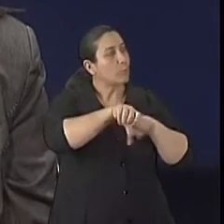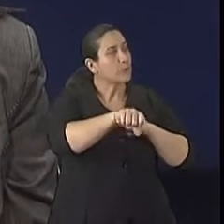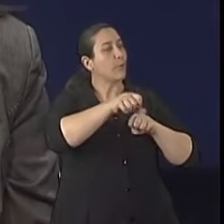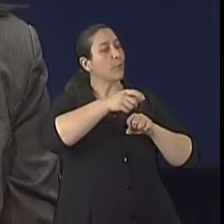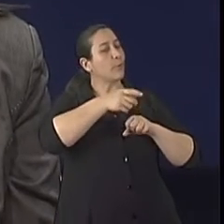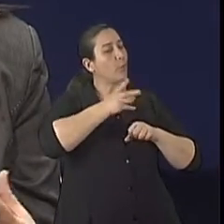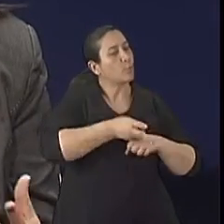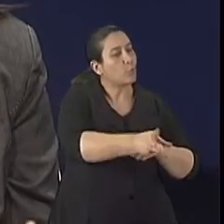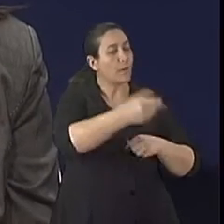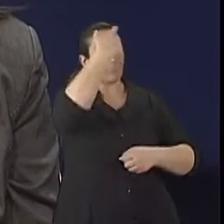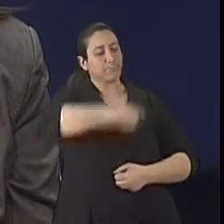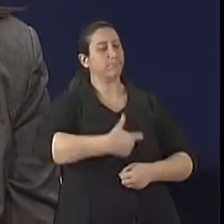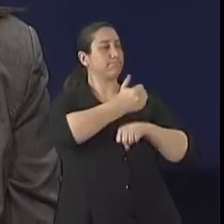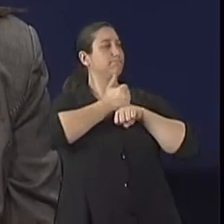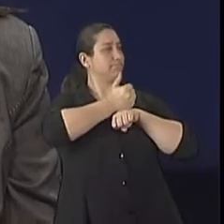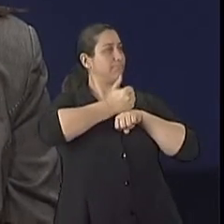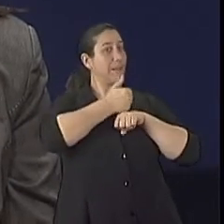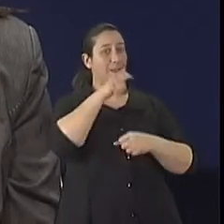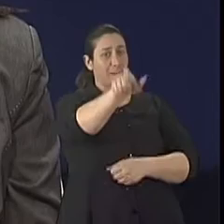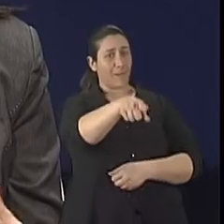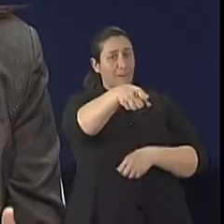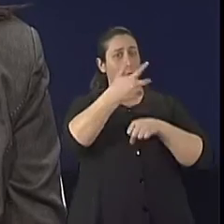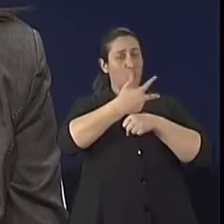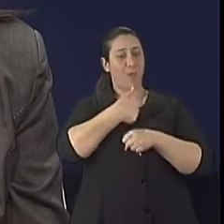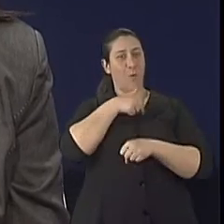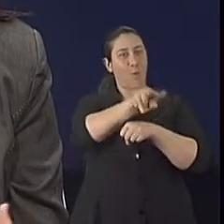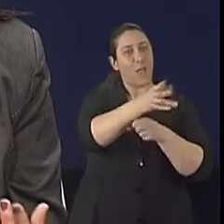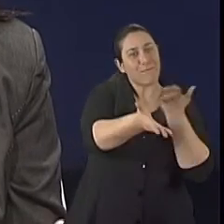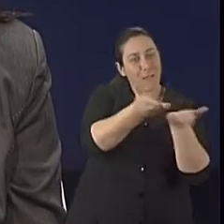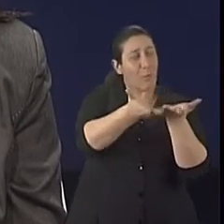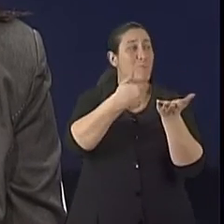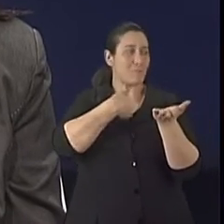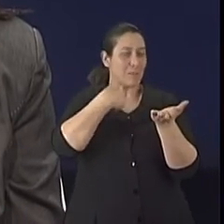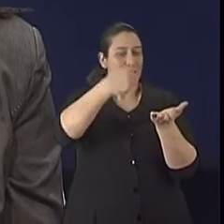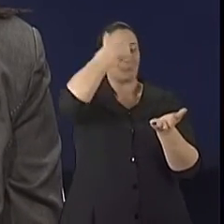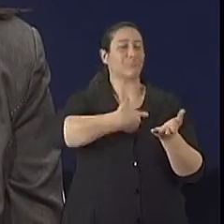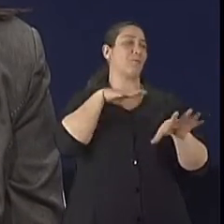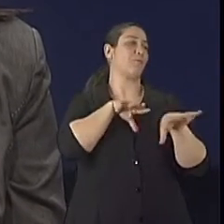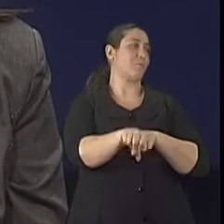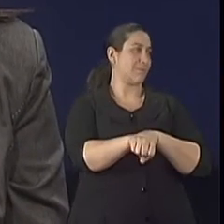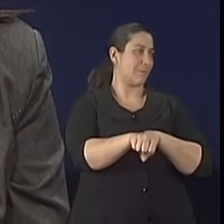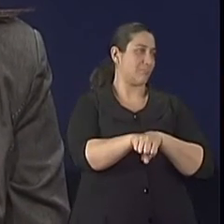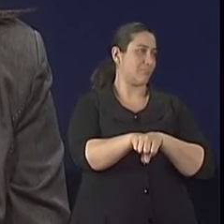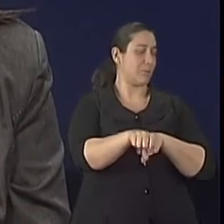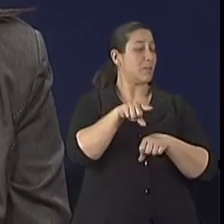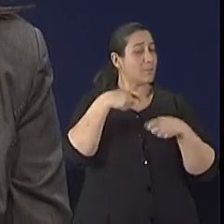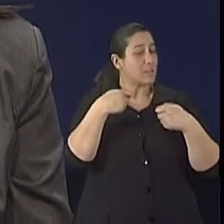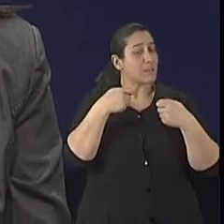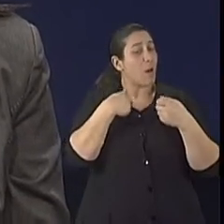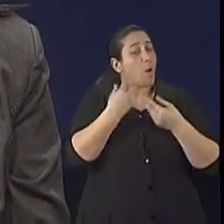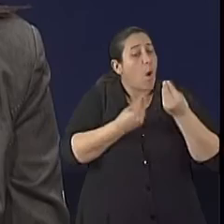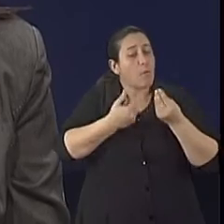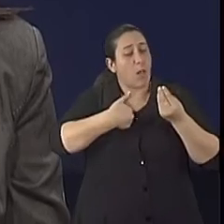profissionais que trabalham com o paciente idoso, os prescritores e todos os profissionais da saúde que atendem a esse paciente.